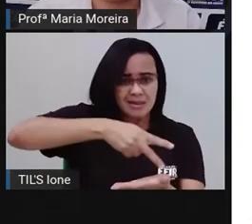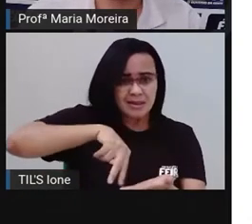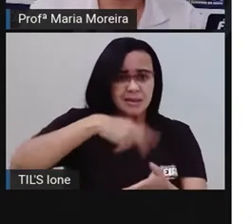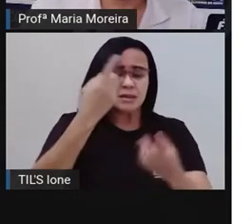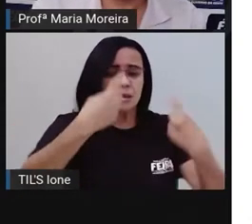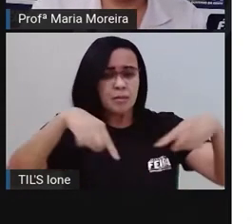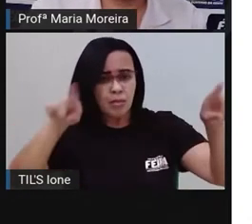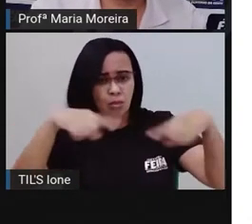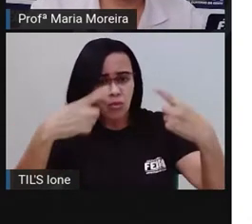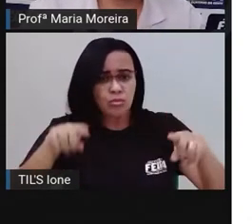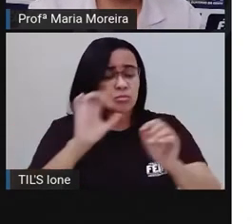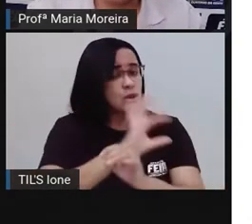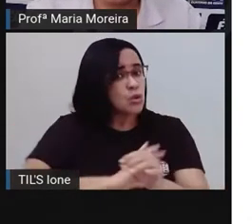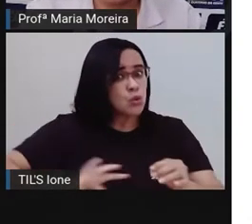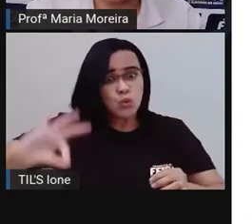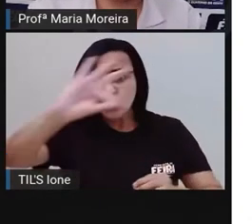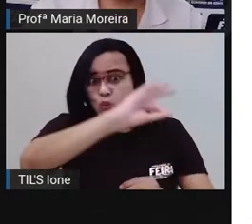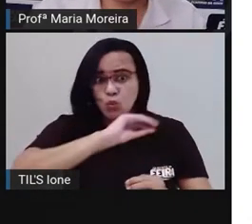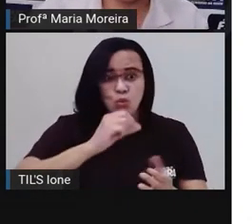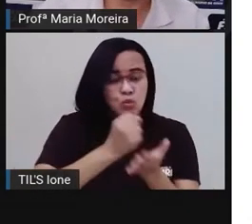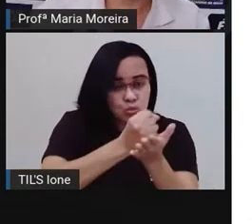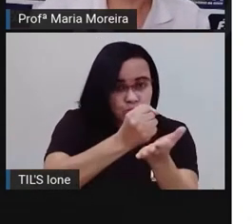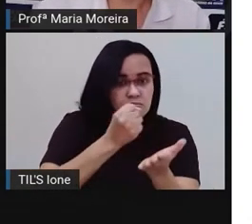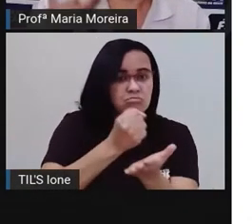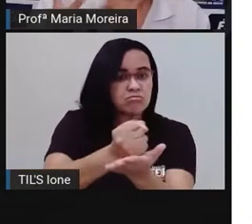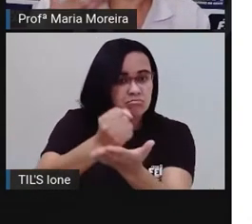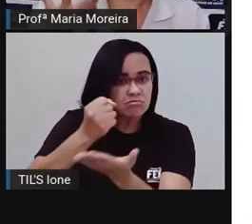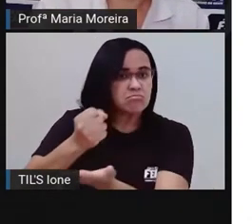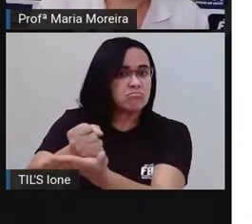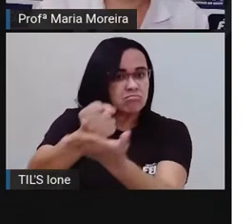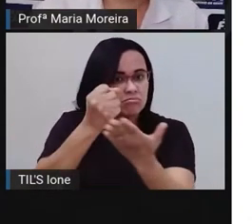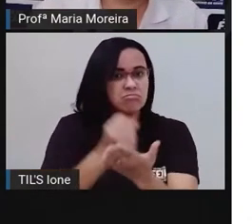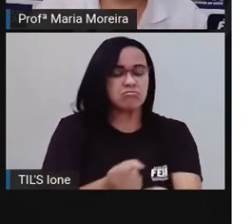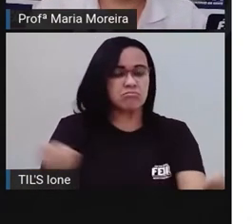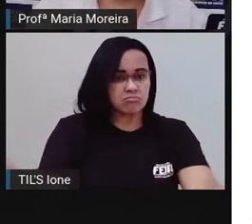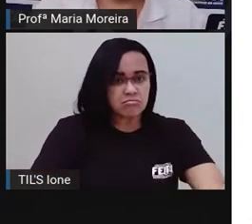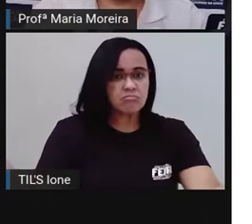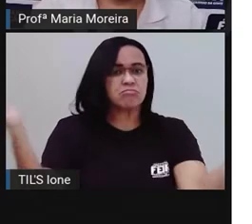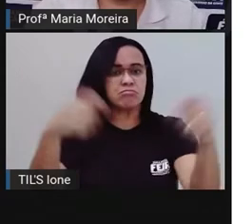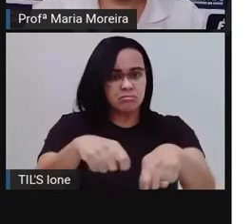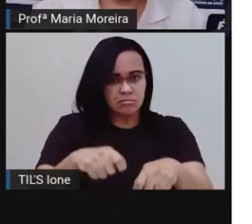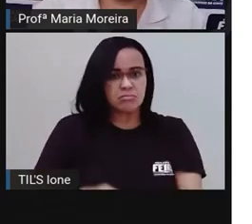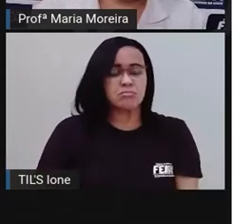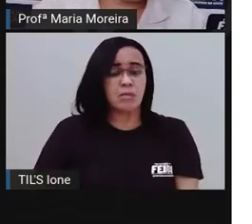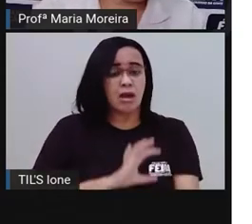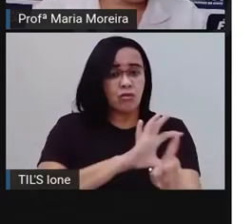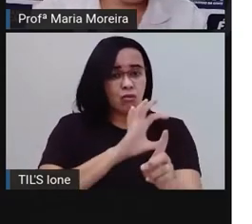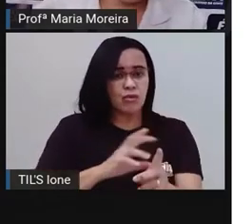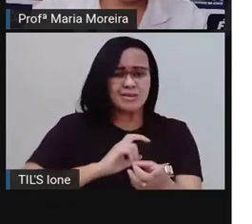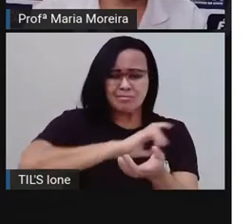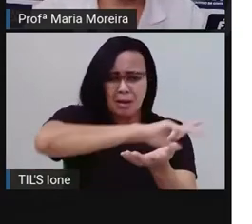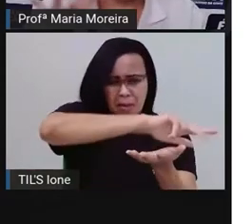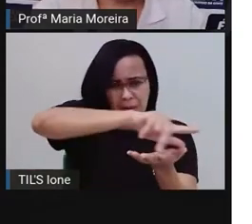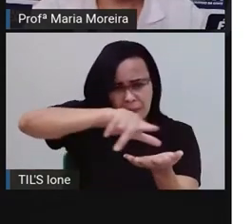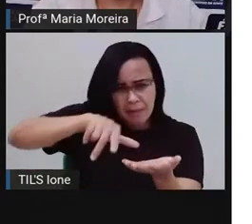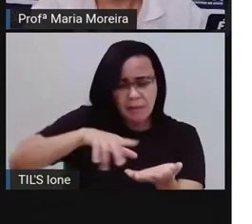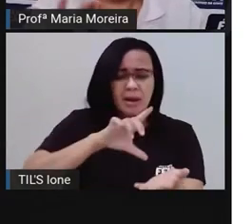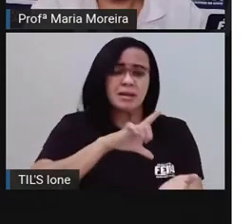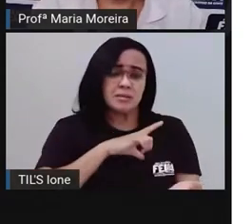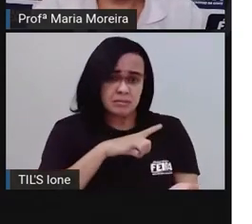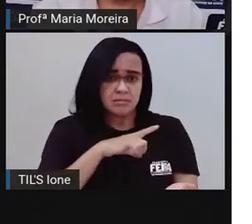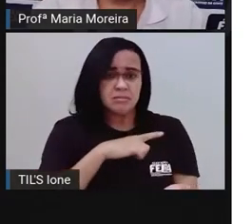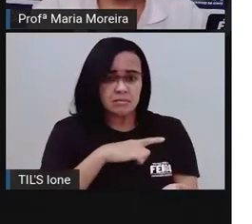música. Então, foi muita coisa aí, né, que tivemos como influência, né, a Pró começou falando aí, aí,